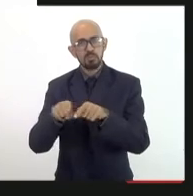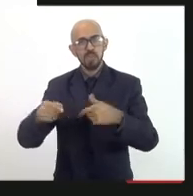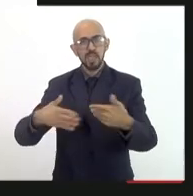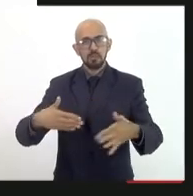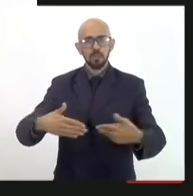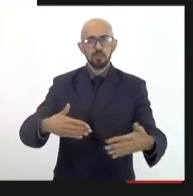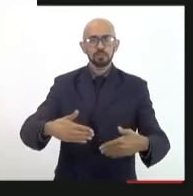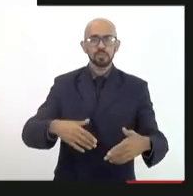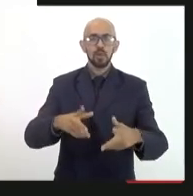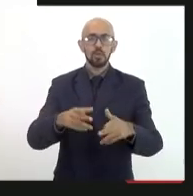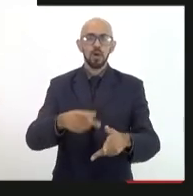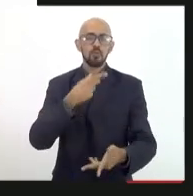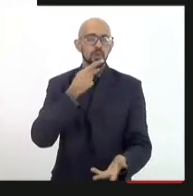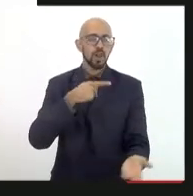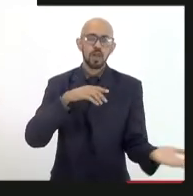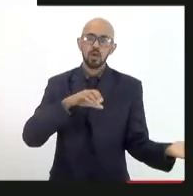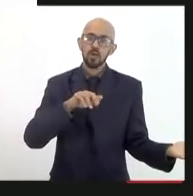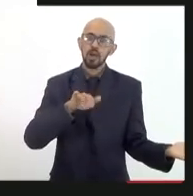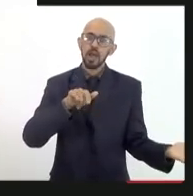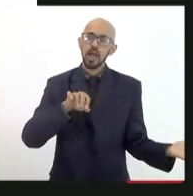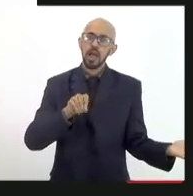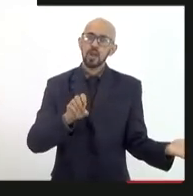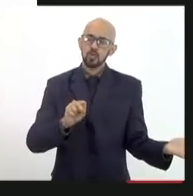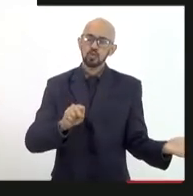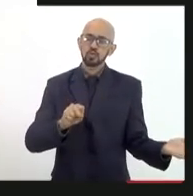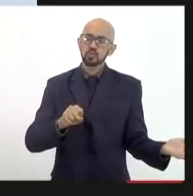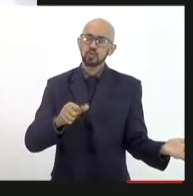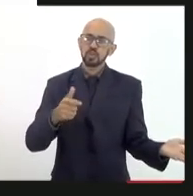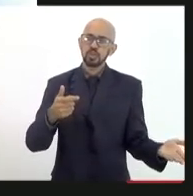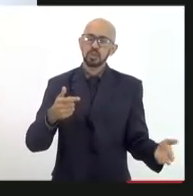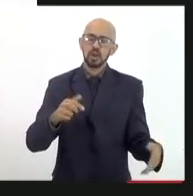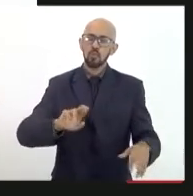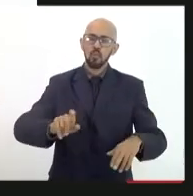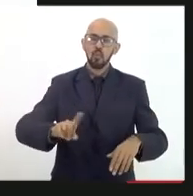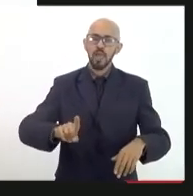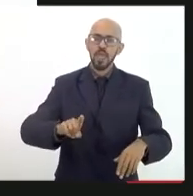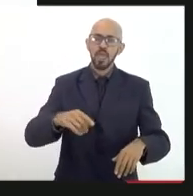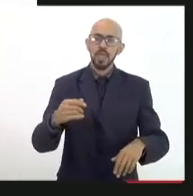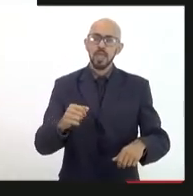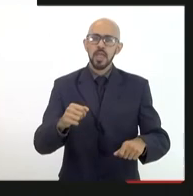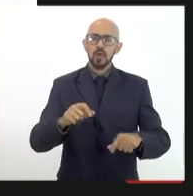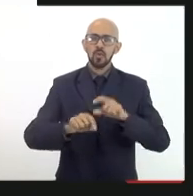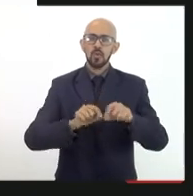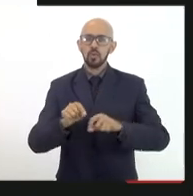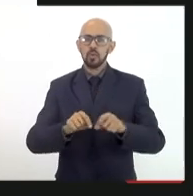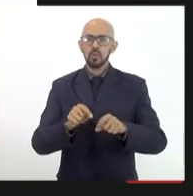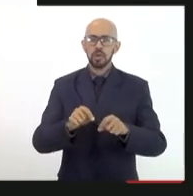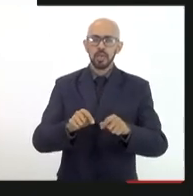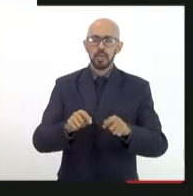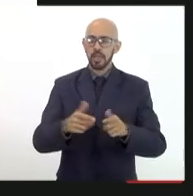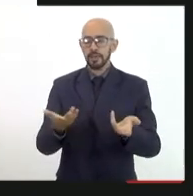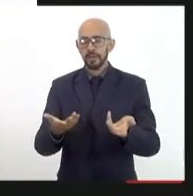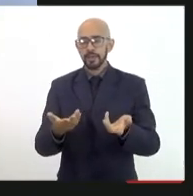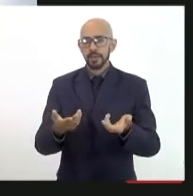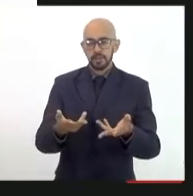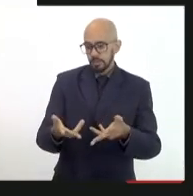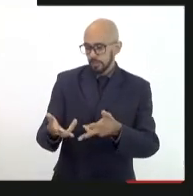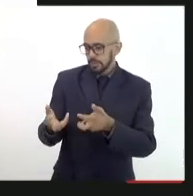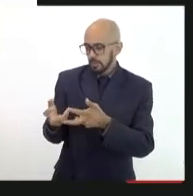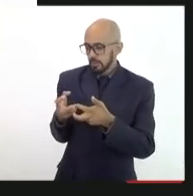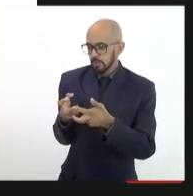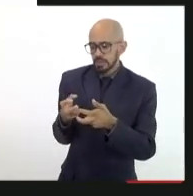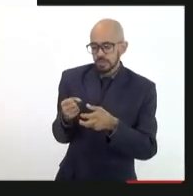bem apontado pelo Carlos que não tem sentido toda essa inteligência se ela não reverbera na